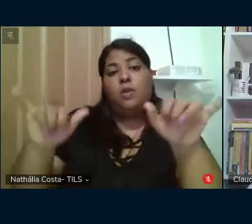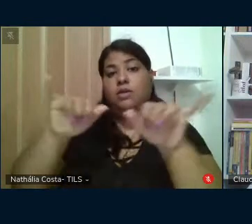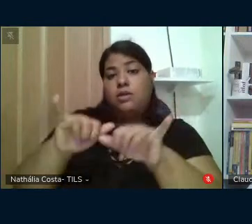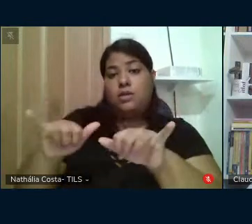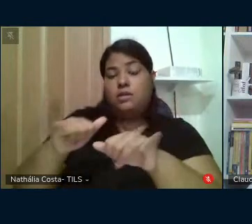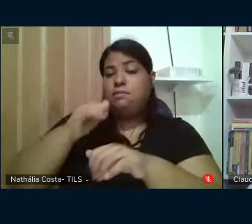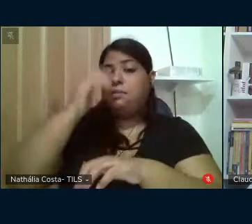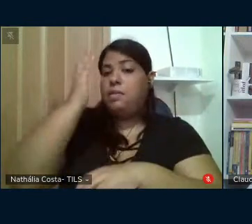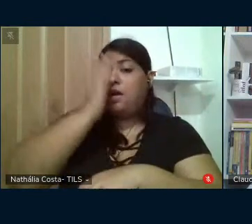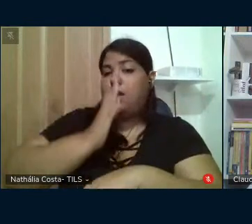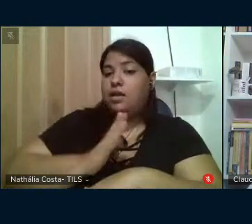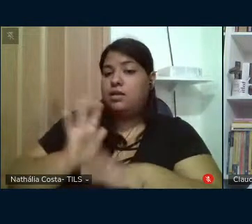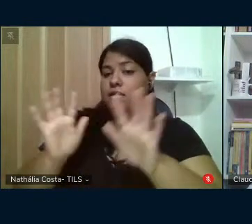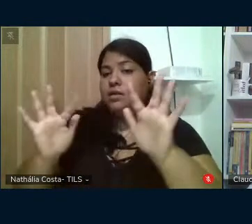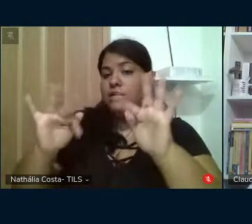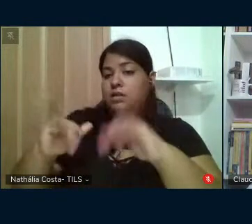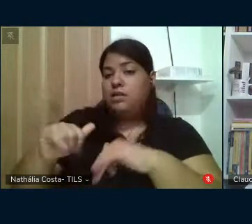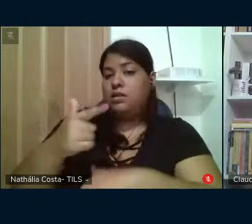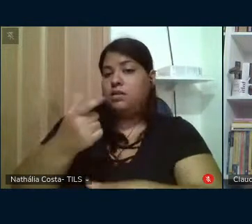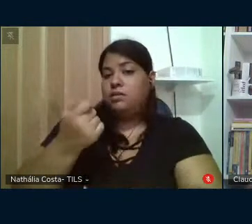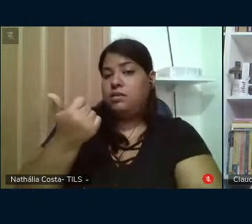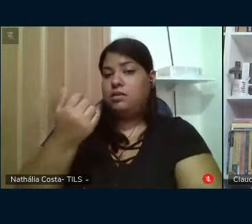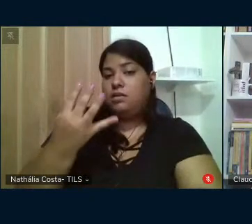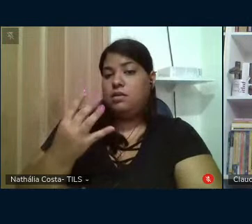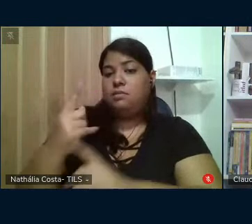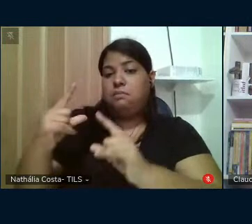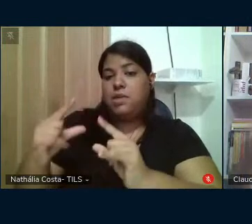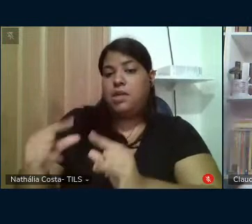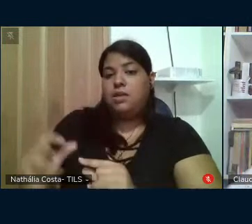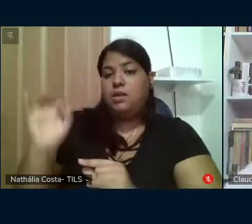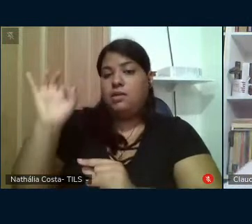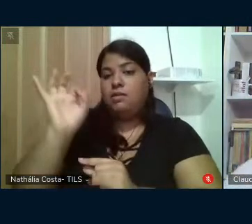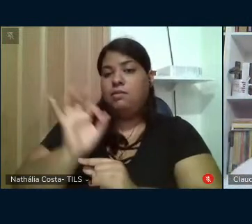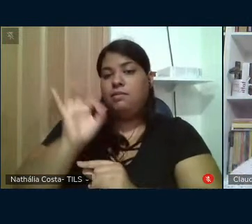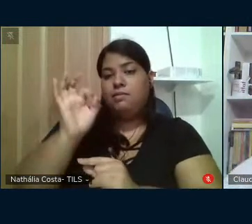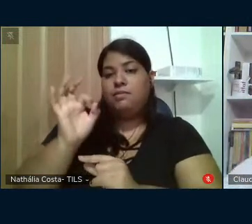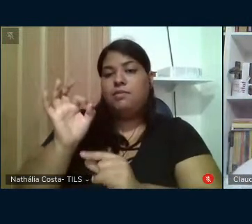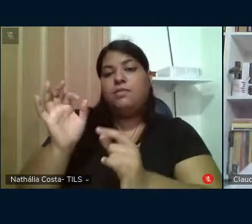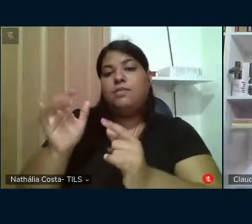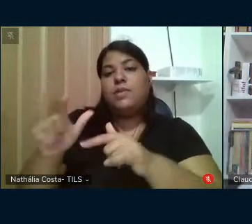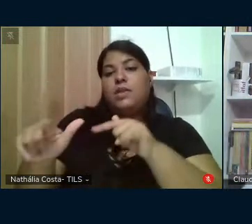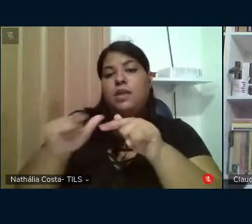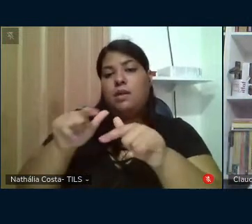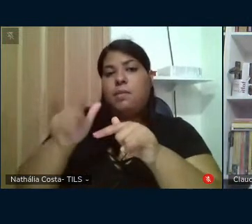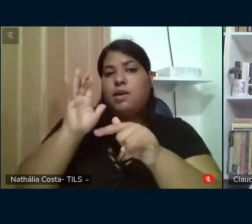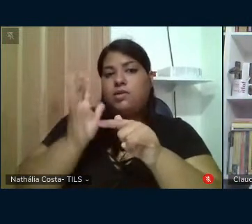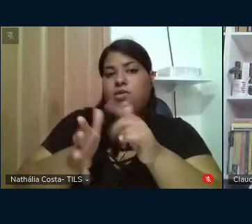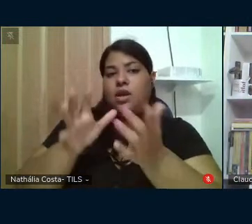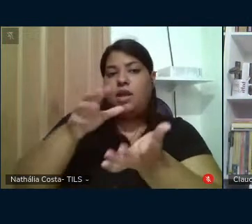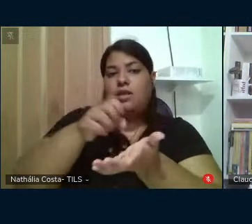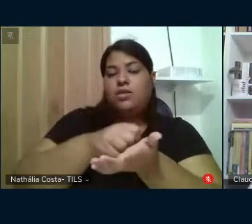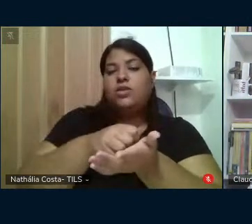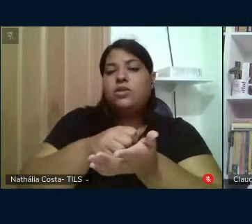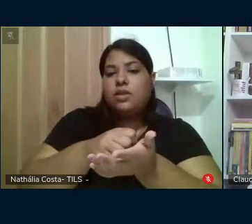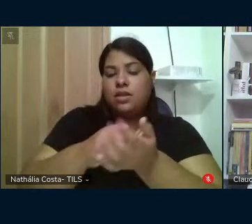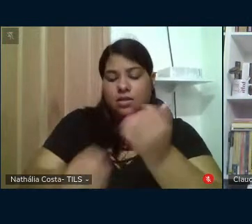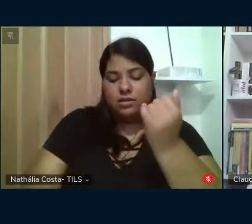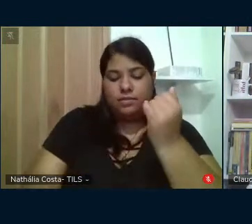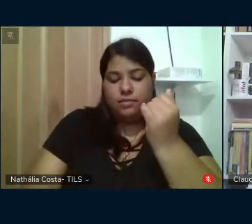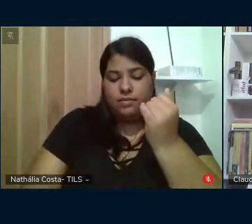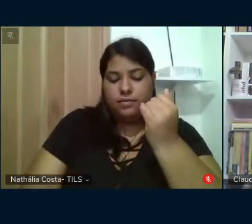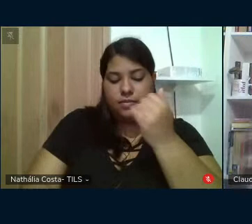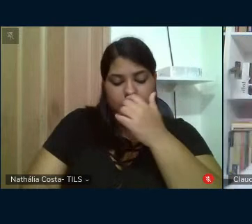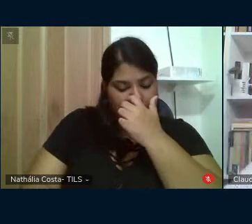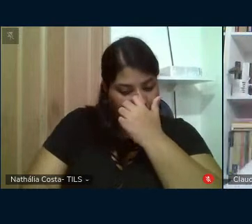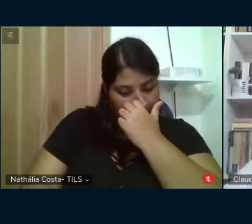Brasil encerra 2014 com a menor taxa de desemprego já registrada. Há, inegavelmente, aqui